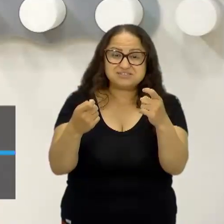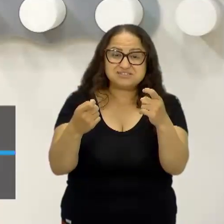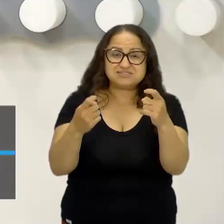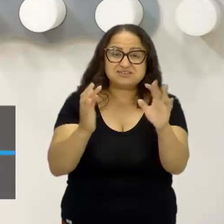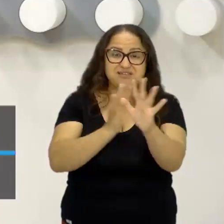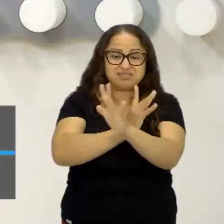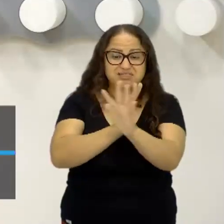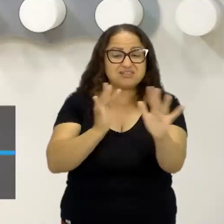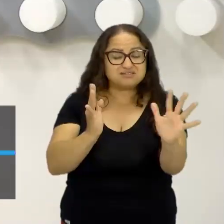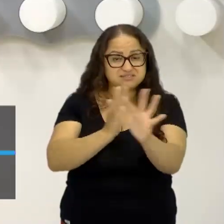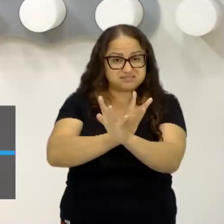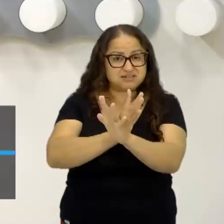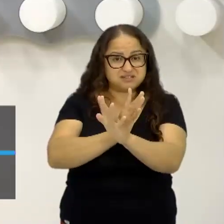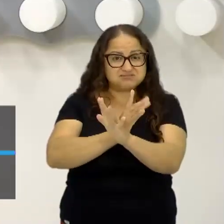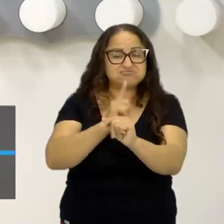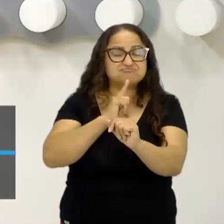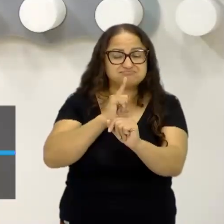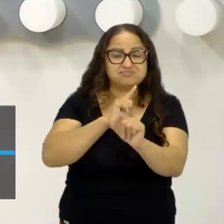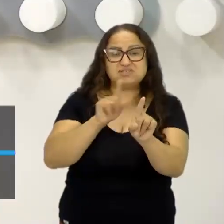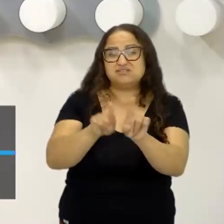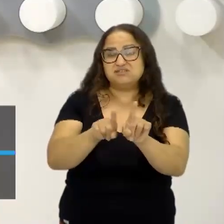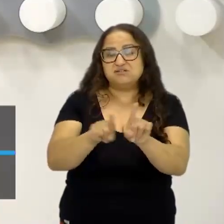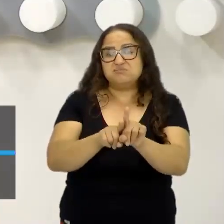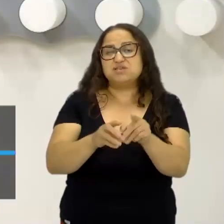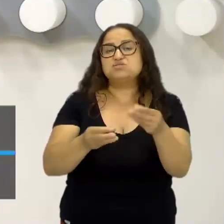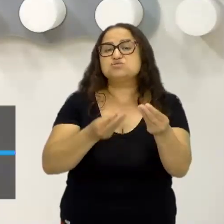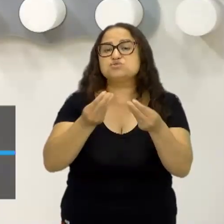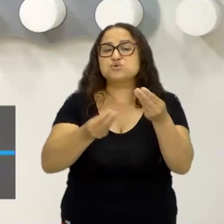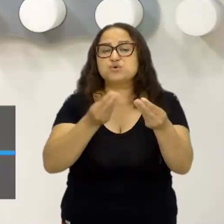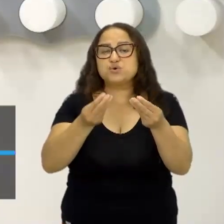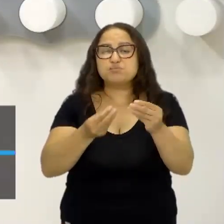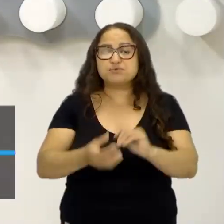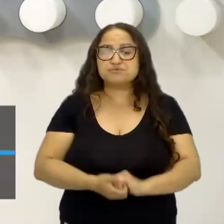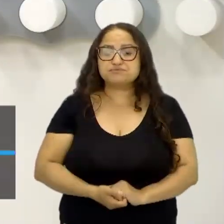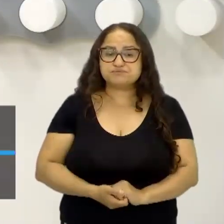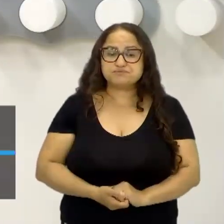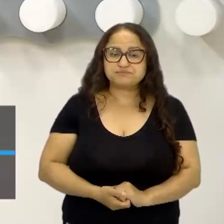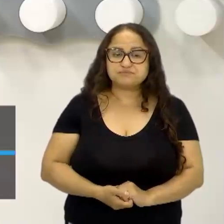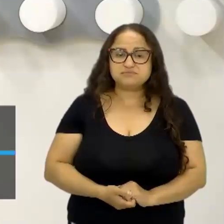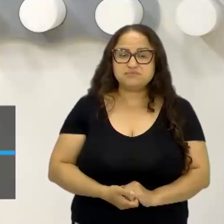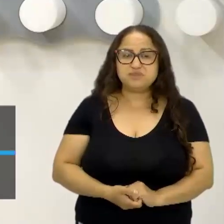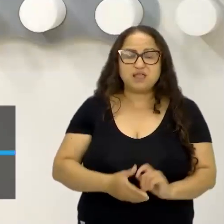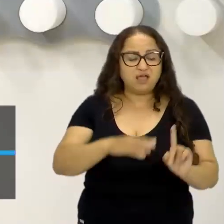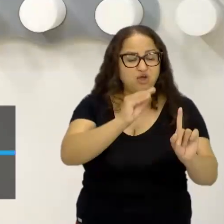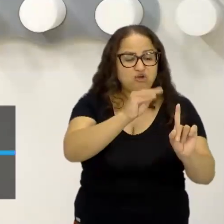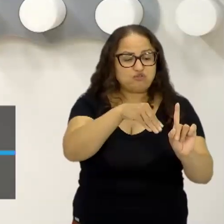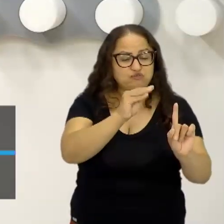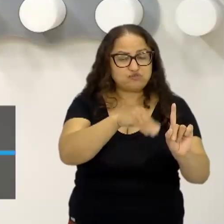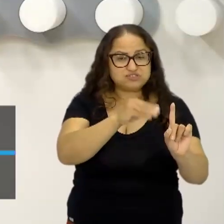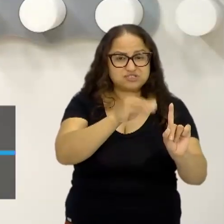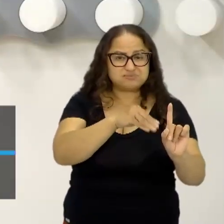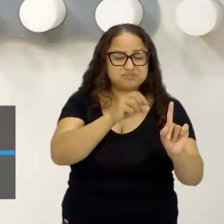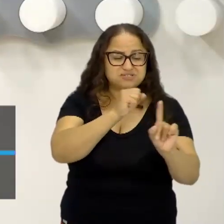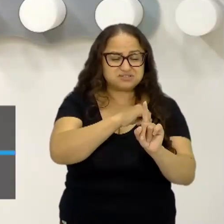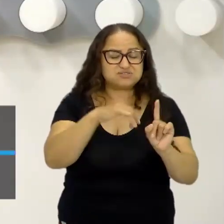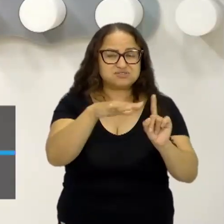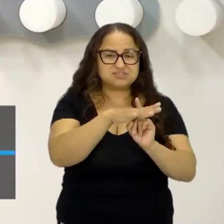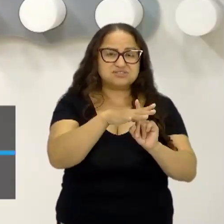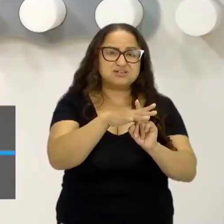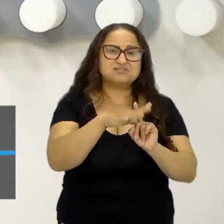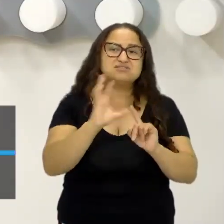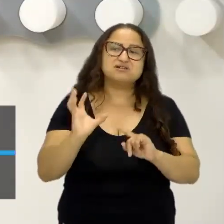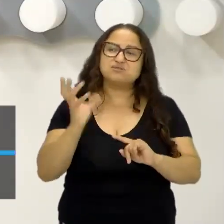que se constitui aí nesse cenário, né, do quanto essas vulnerabilidades sociais colocam os indivíduos em sociedade.